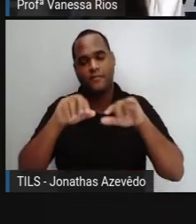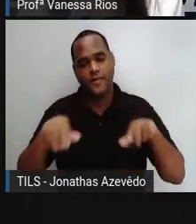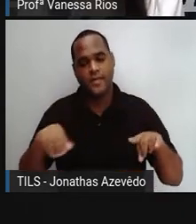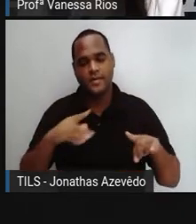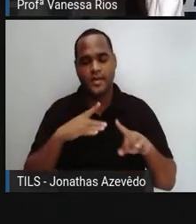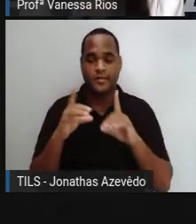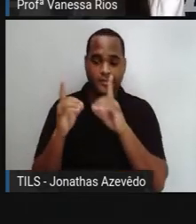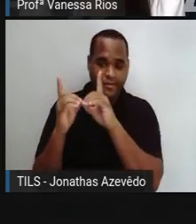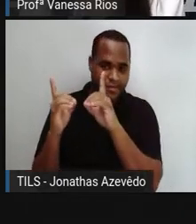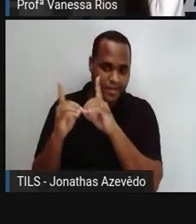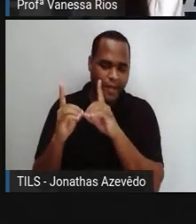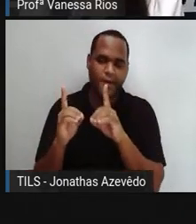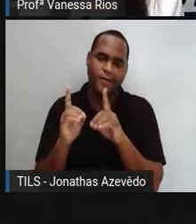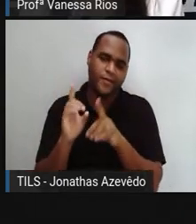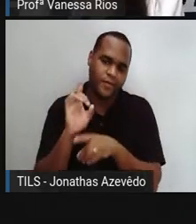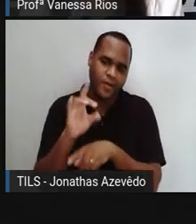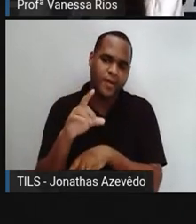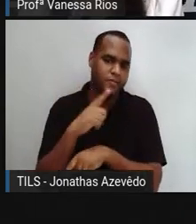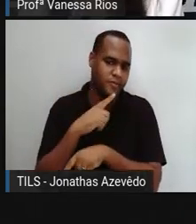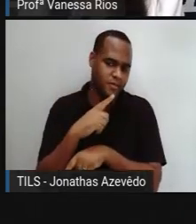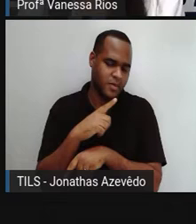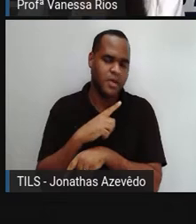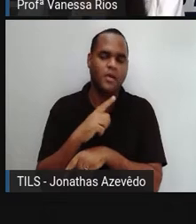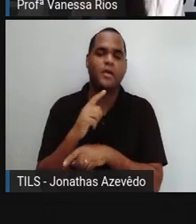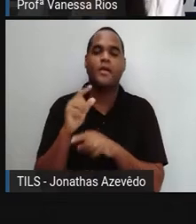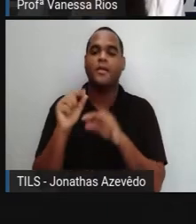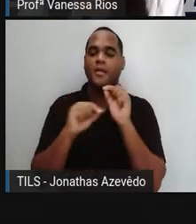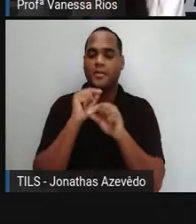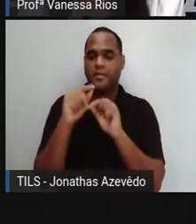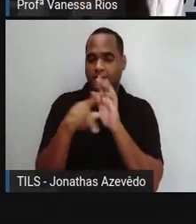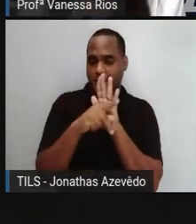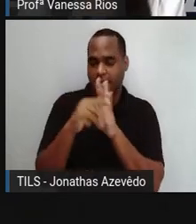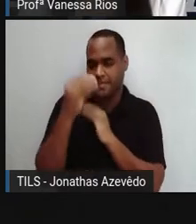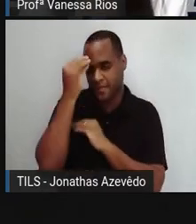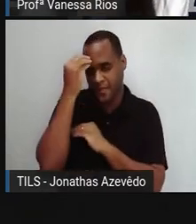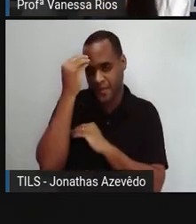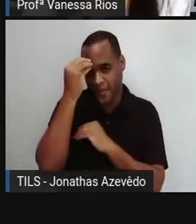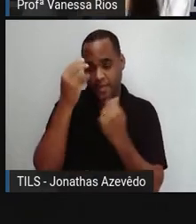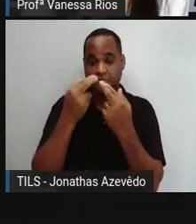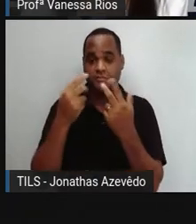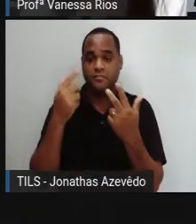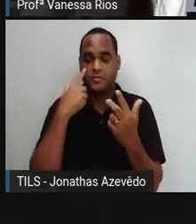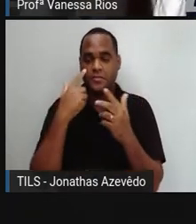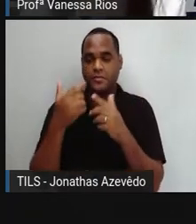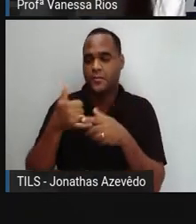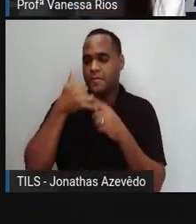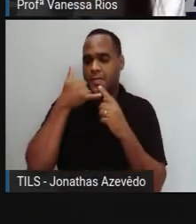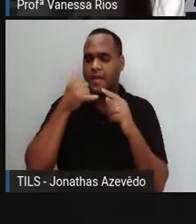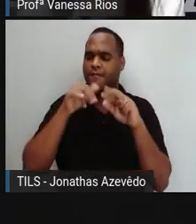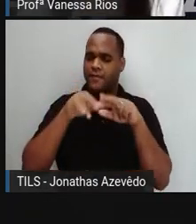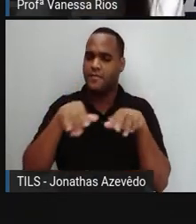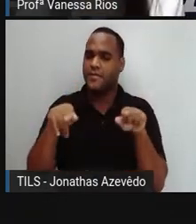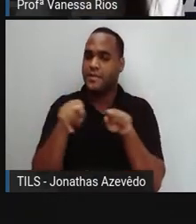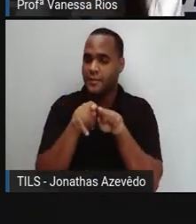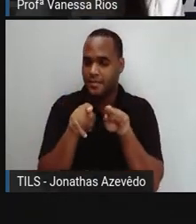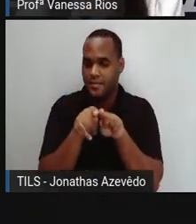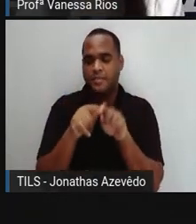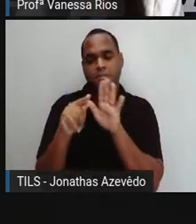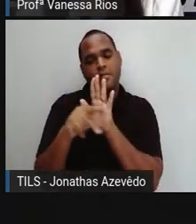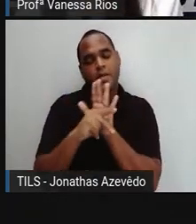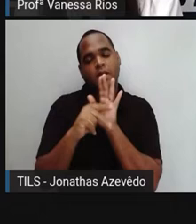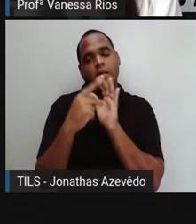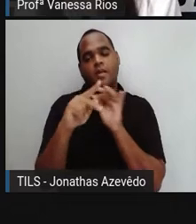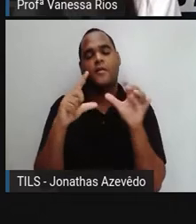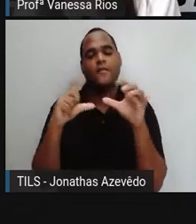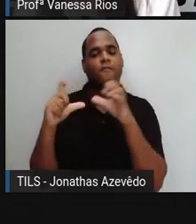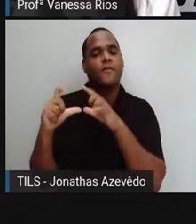digitais, né? Fazendo parte aí das memórias dos aparelhos, mas também a própria fotografia de